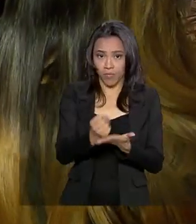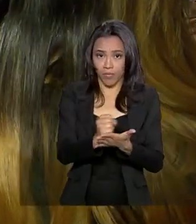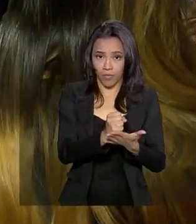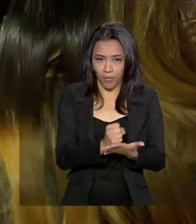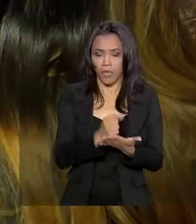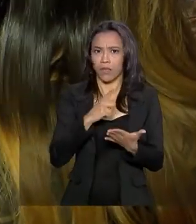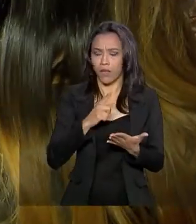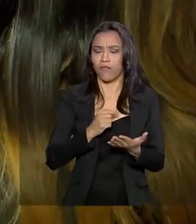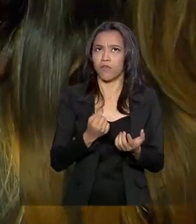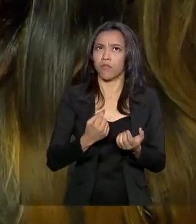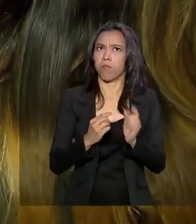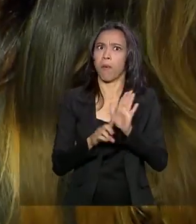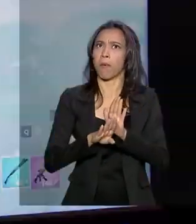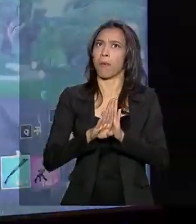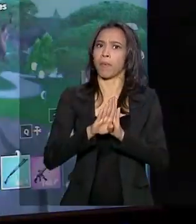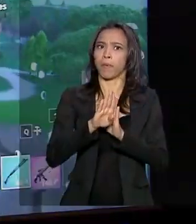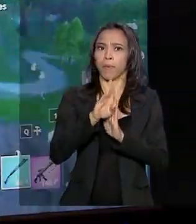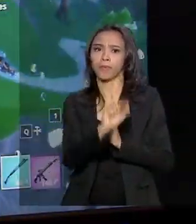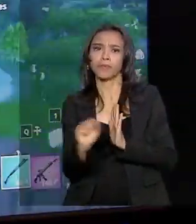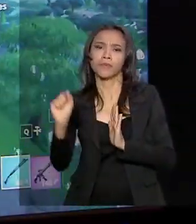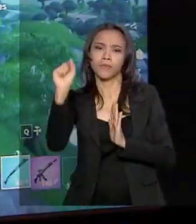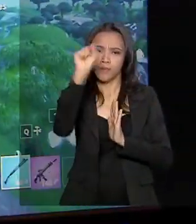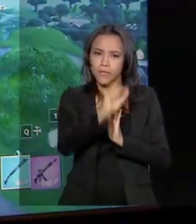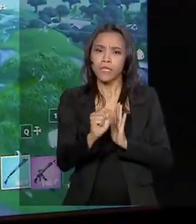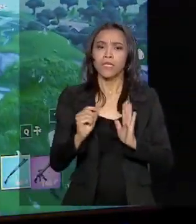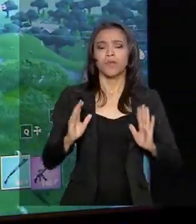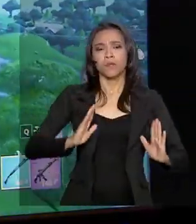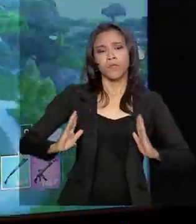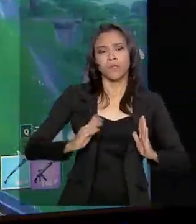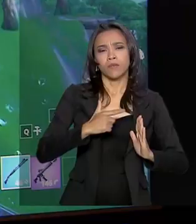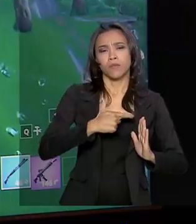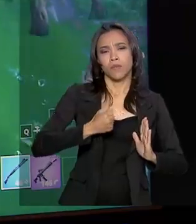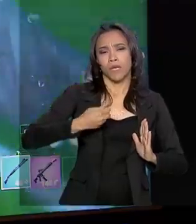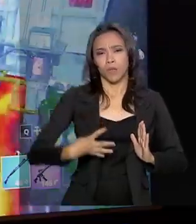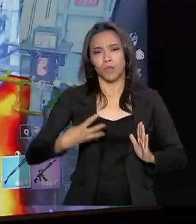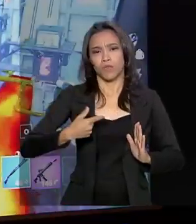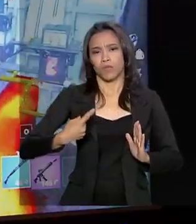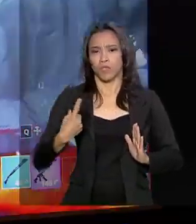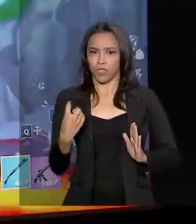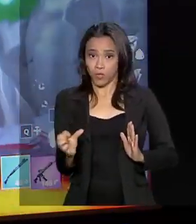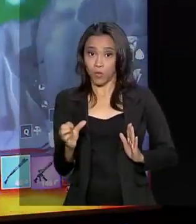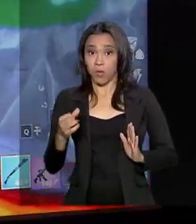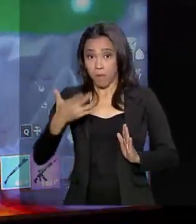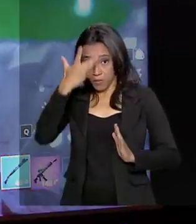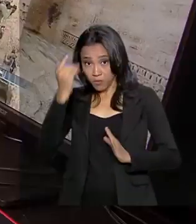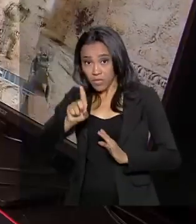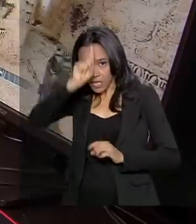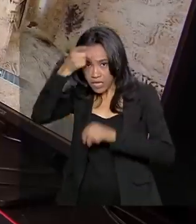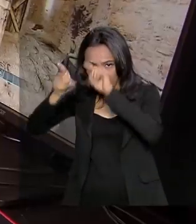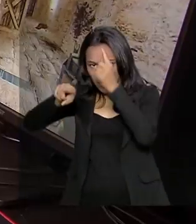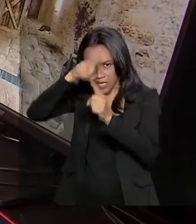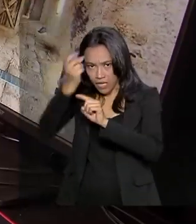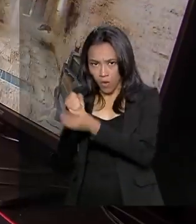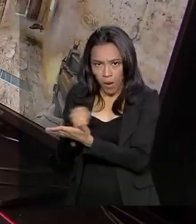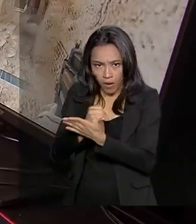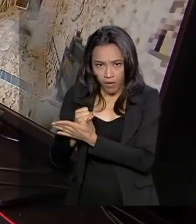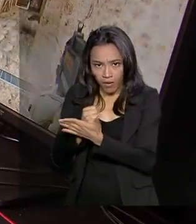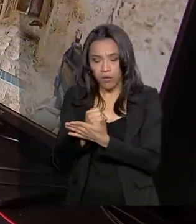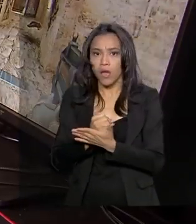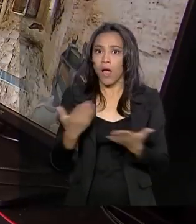todas as regiões. De 2014 a 2018, o número de desenvolvedores passou de 142 para